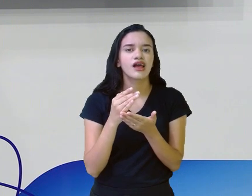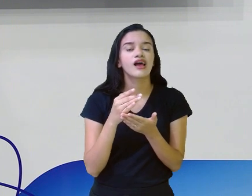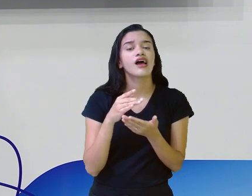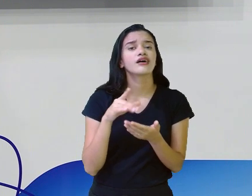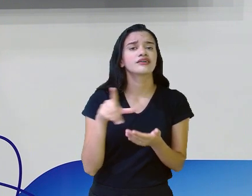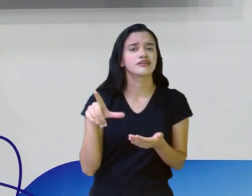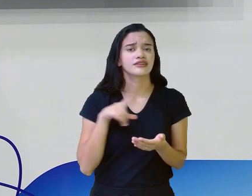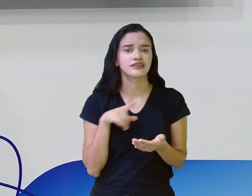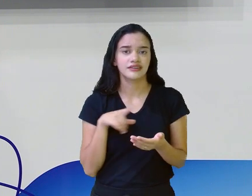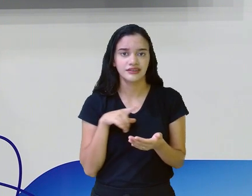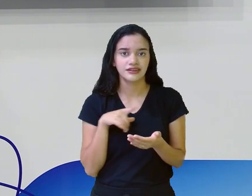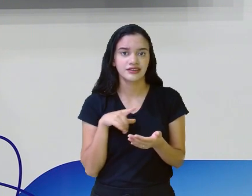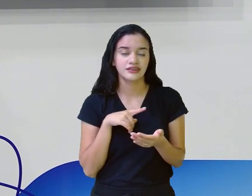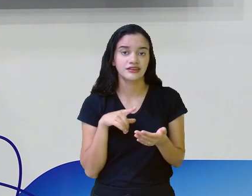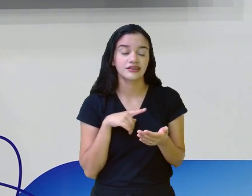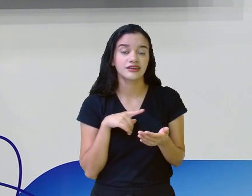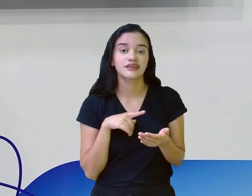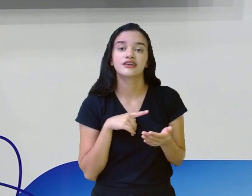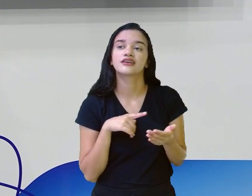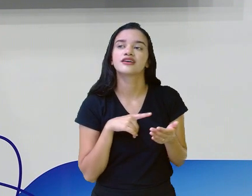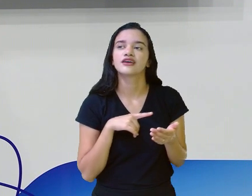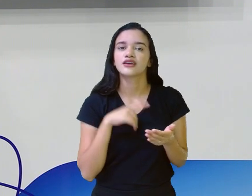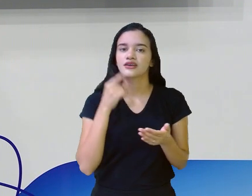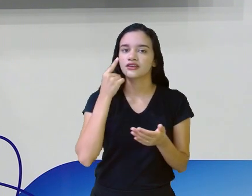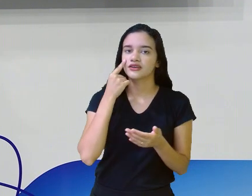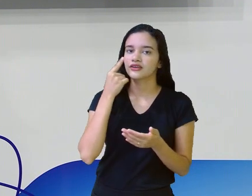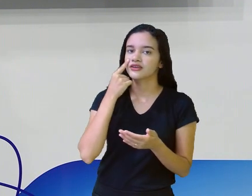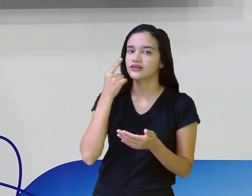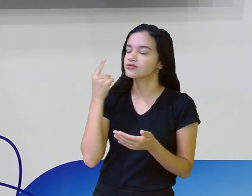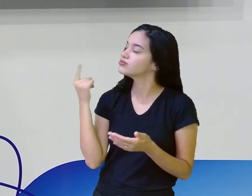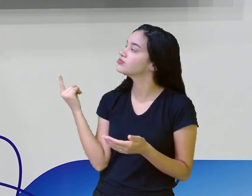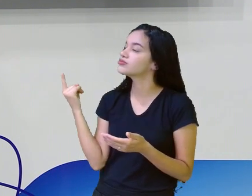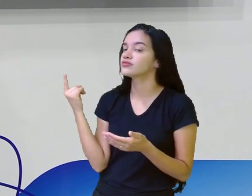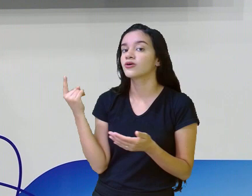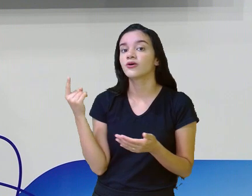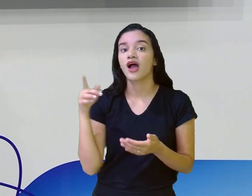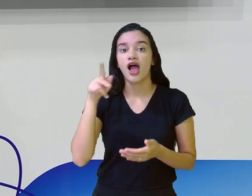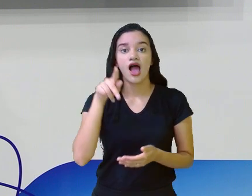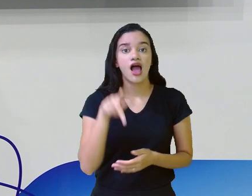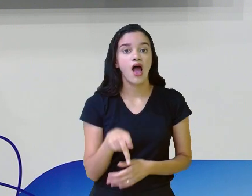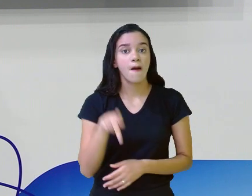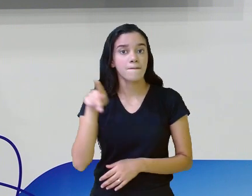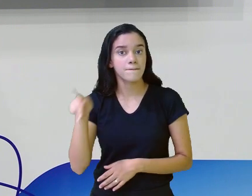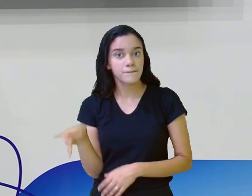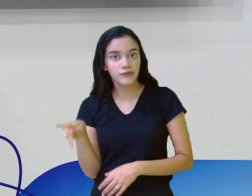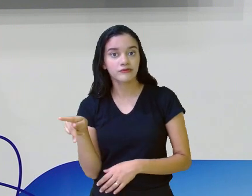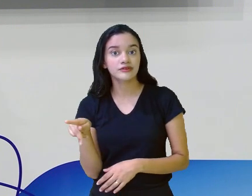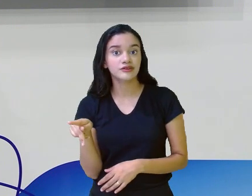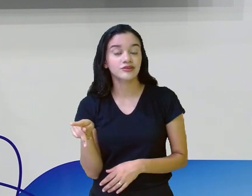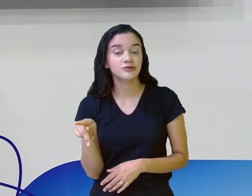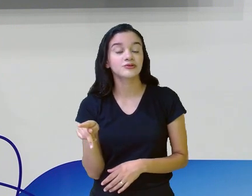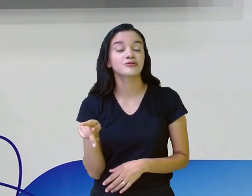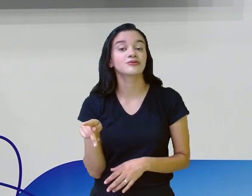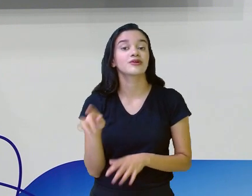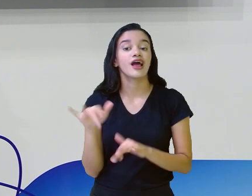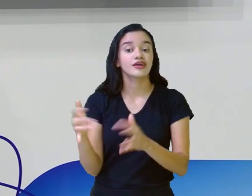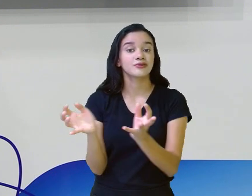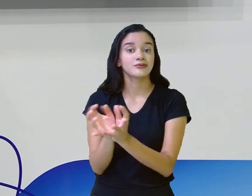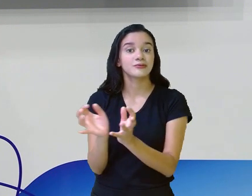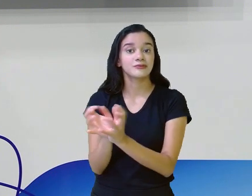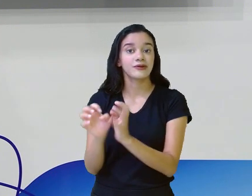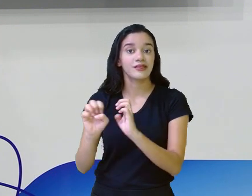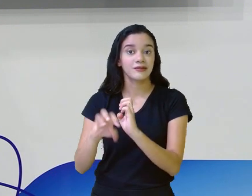chamada da aula que a professora, aqui as professoras do Educa